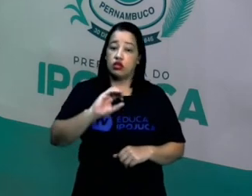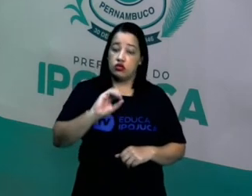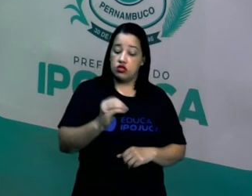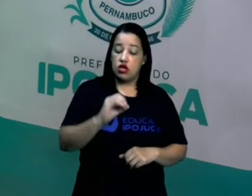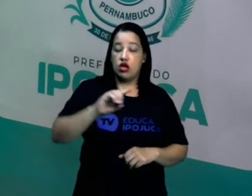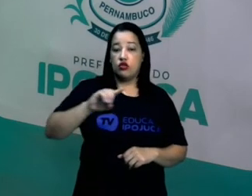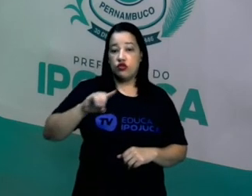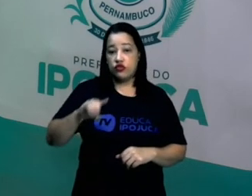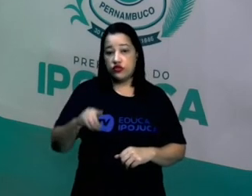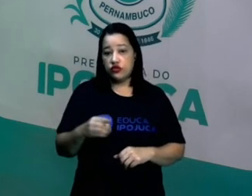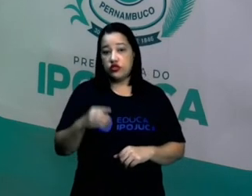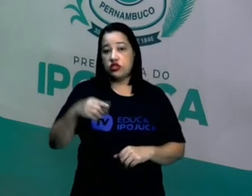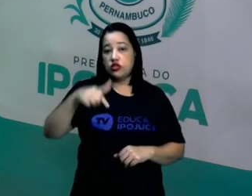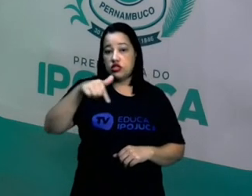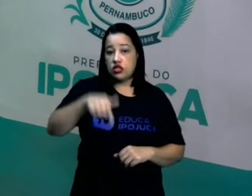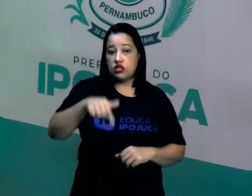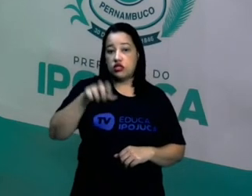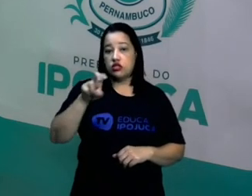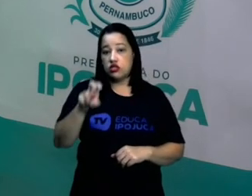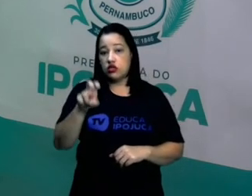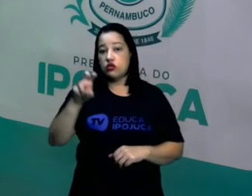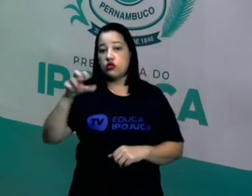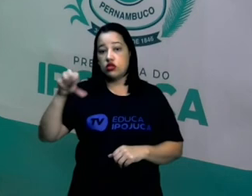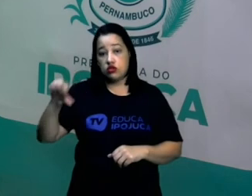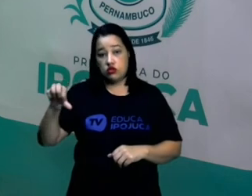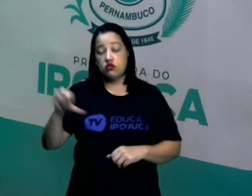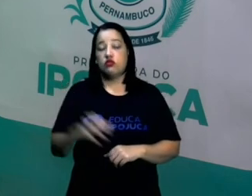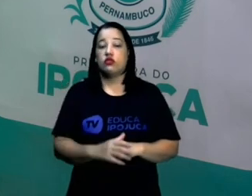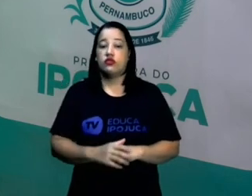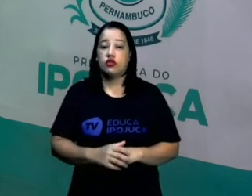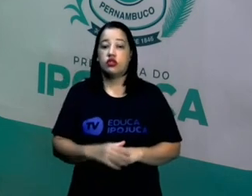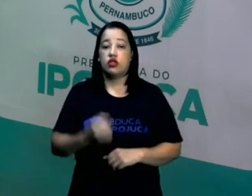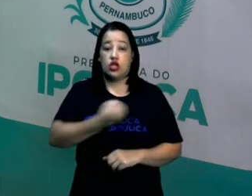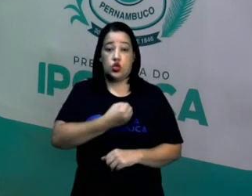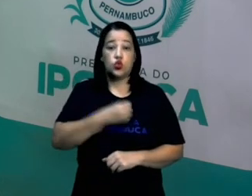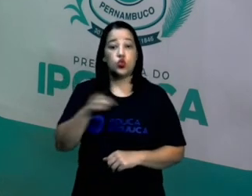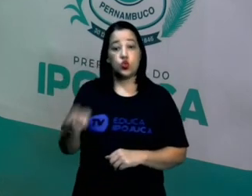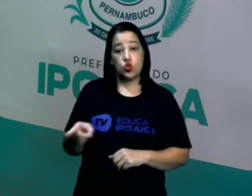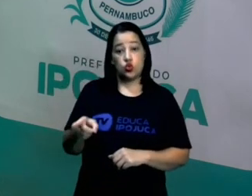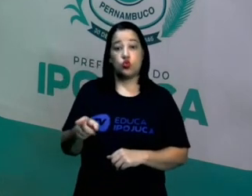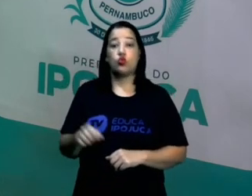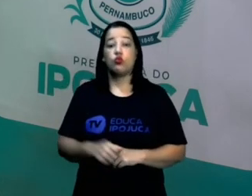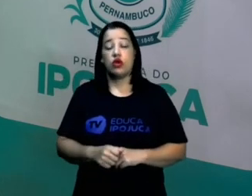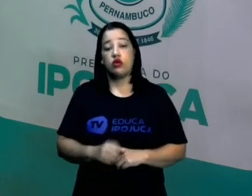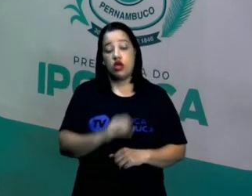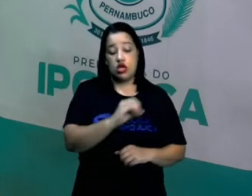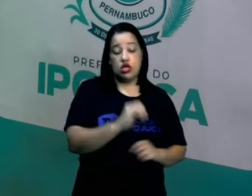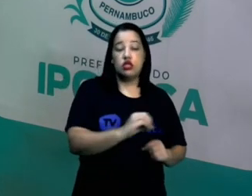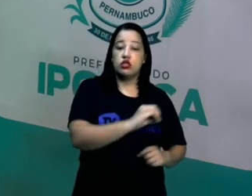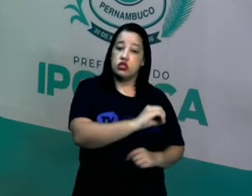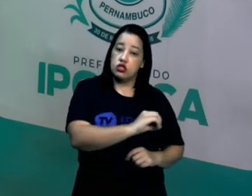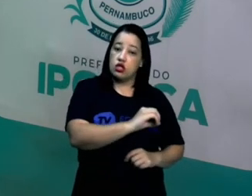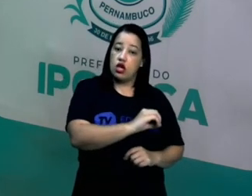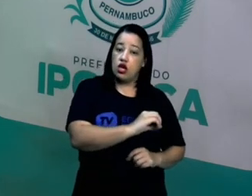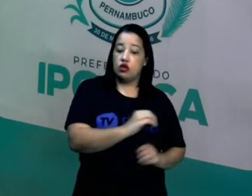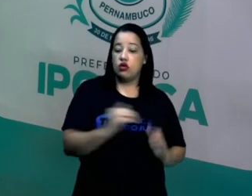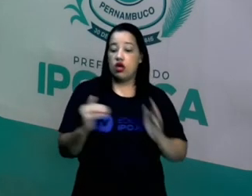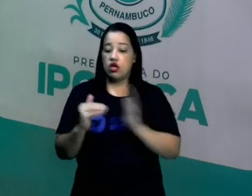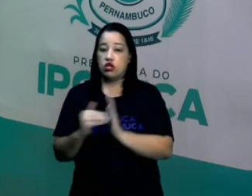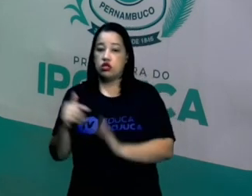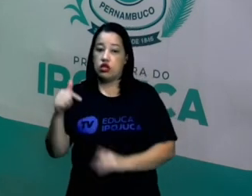,759, onde esse número é aferido de 0 até 1,